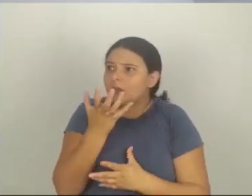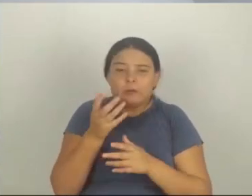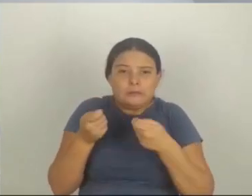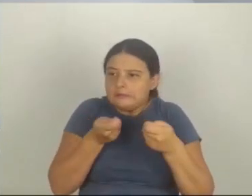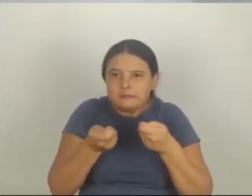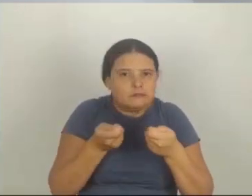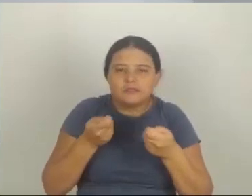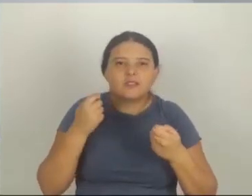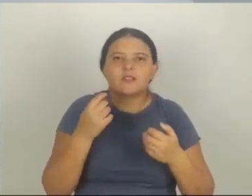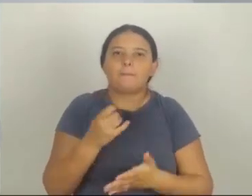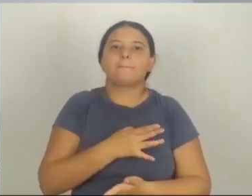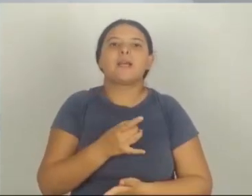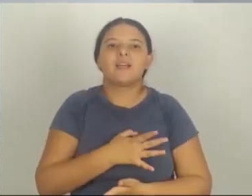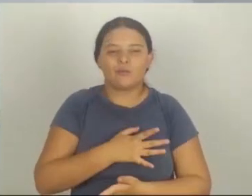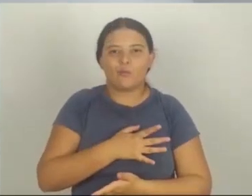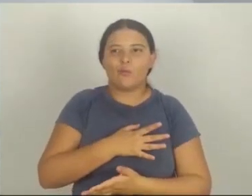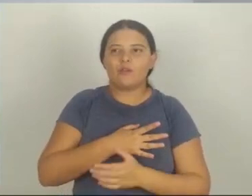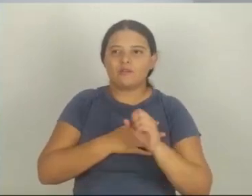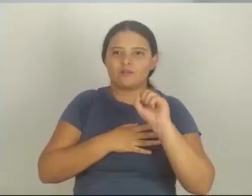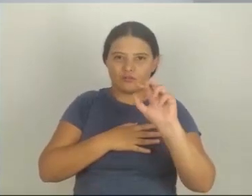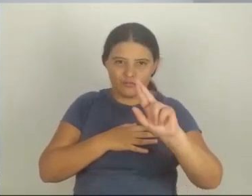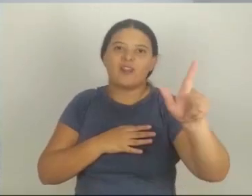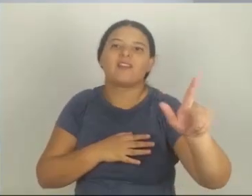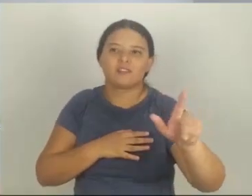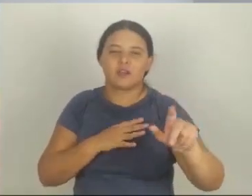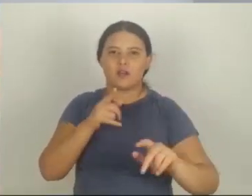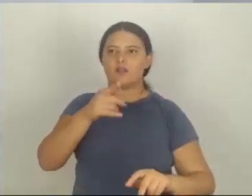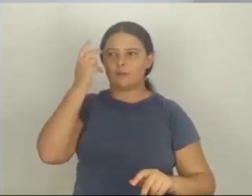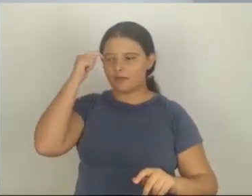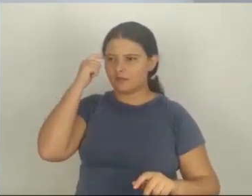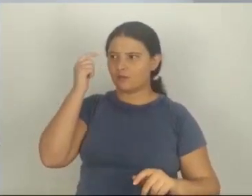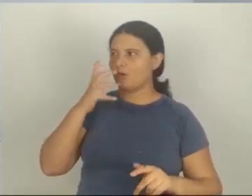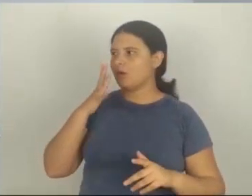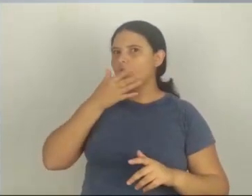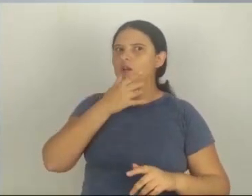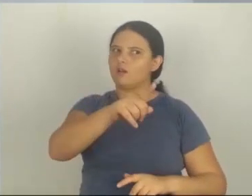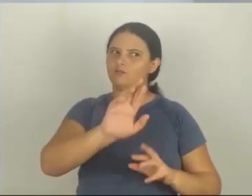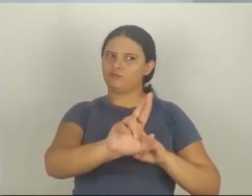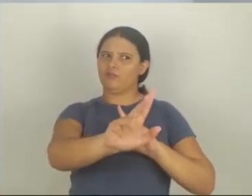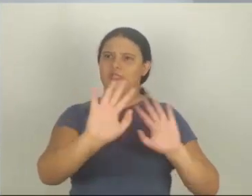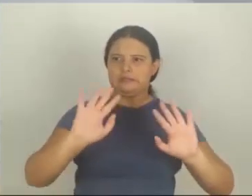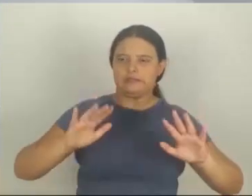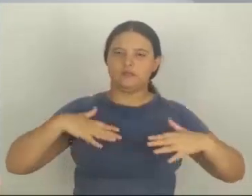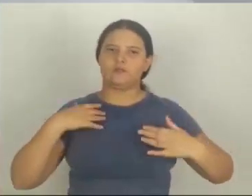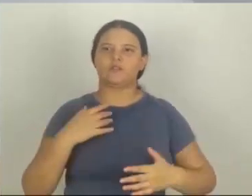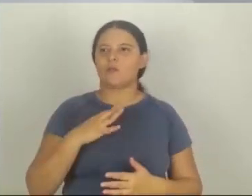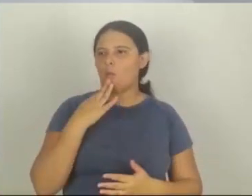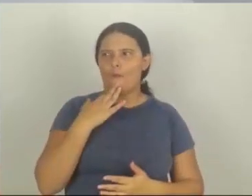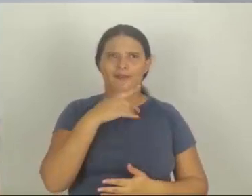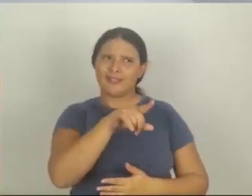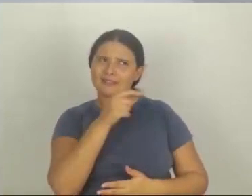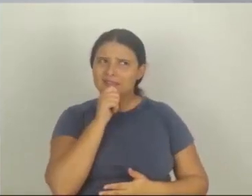querem e elas sentem medo quando conhecem alguém que elas gostam e que podem tirá-las dessa zona de conforto, daquilo que é